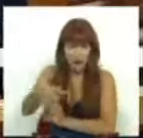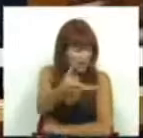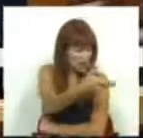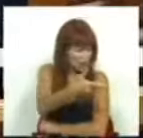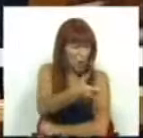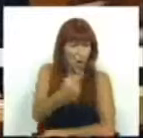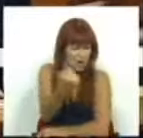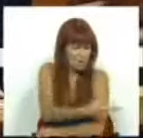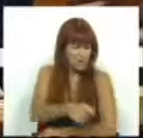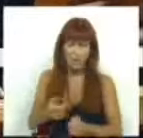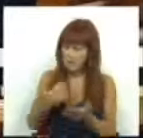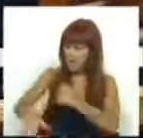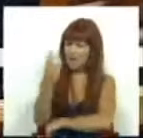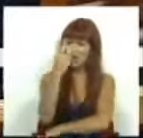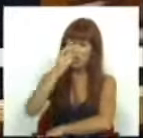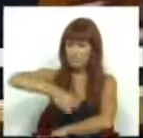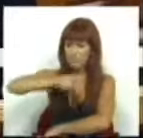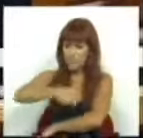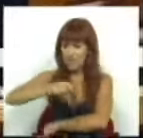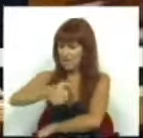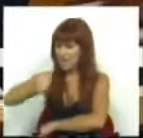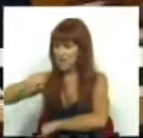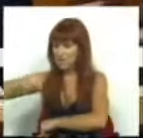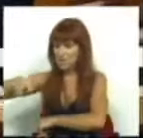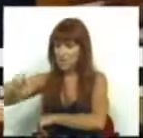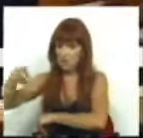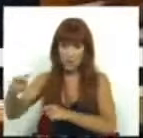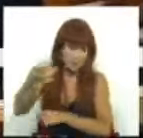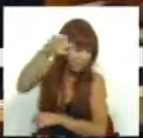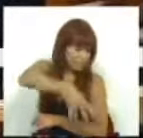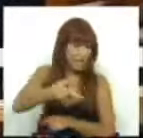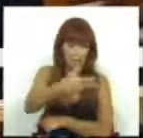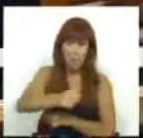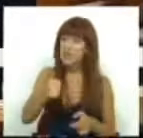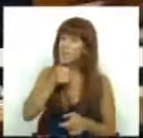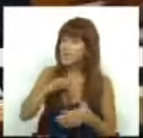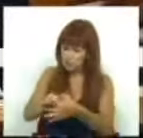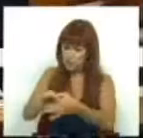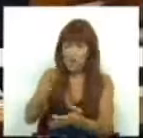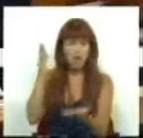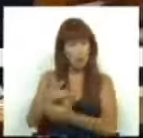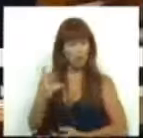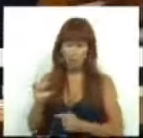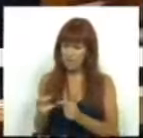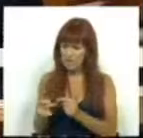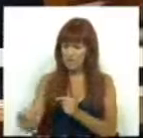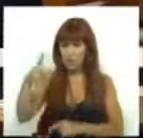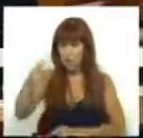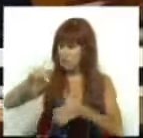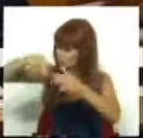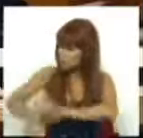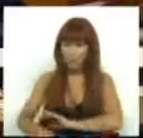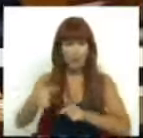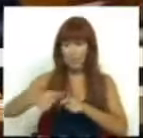troika. Mais de 3.500 milhões de euros a mais que a troika, em medidas de consolidação em apenas dois anos, com cortes